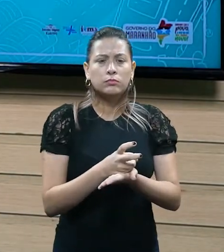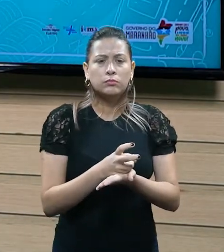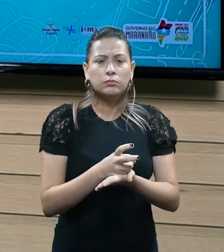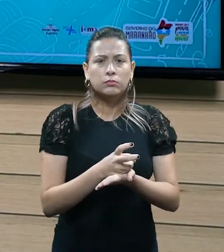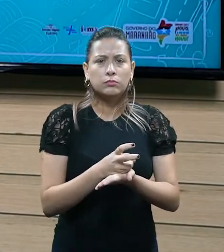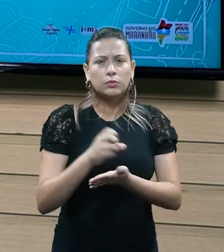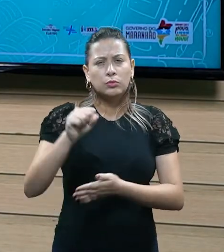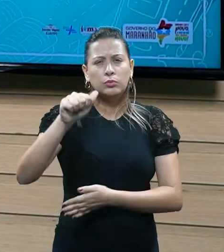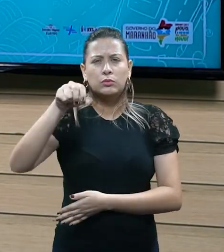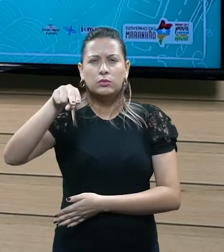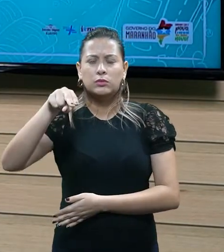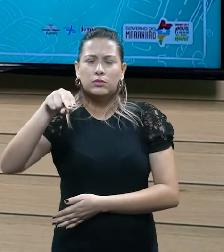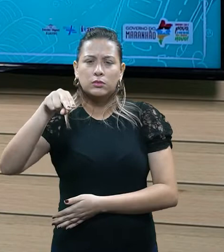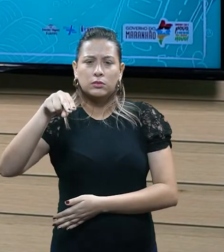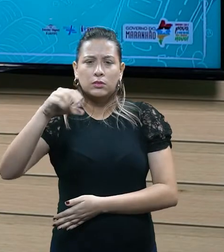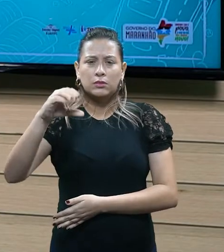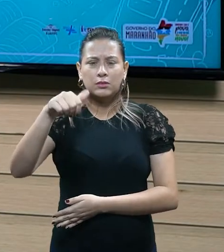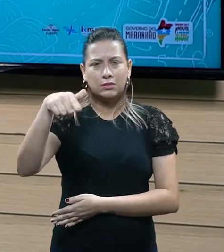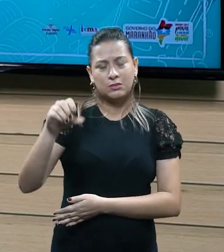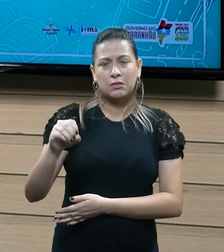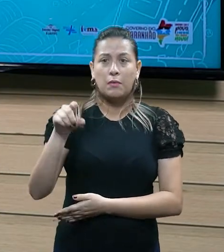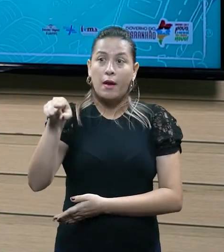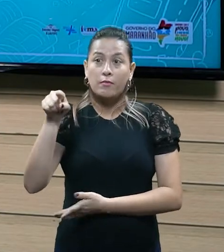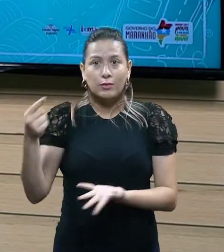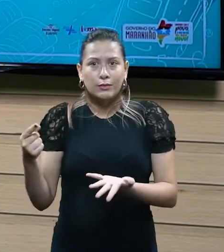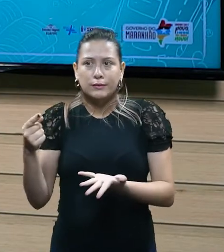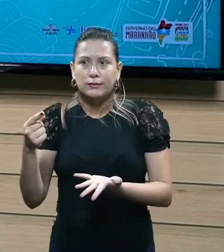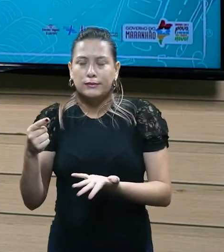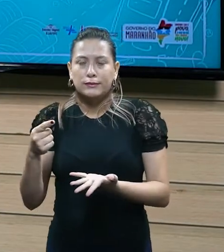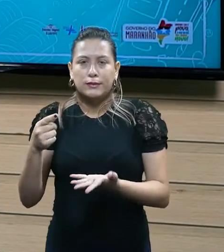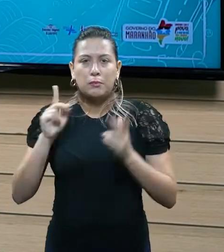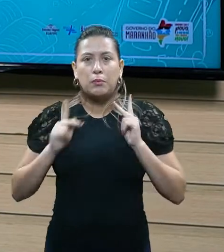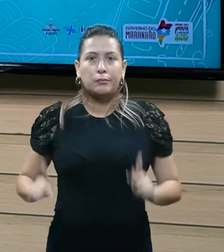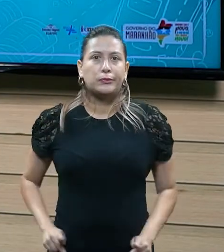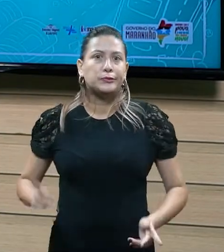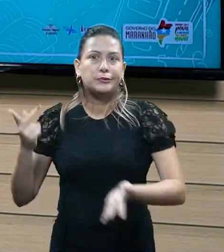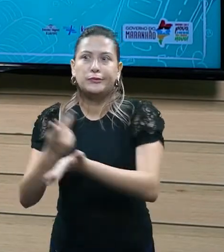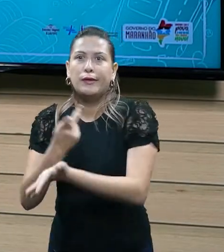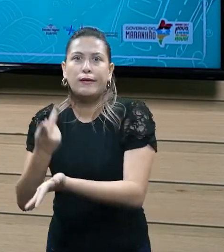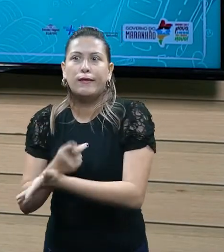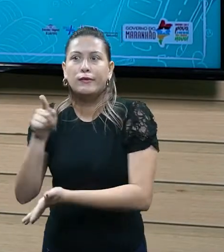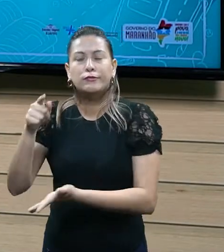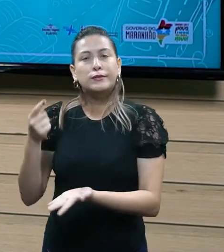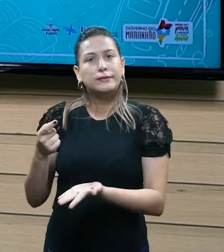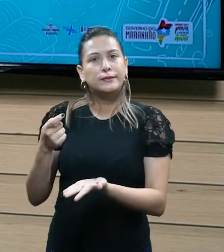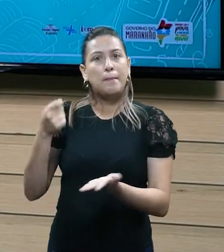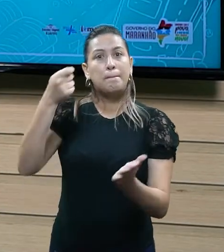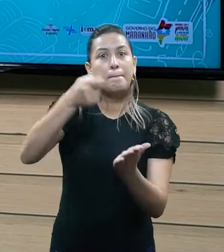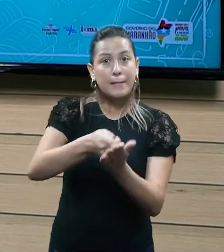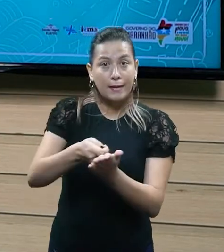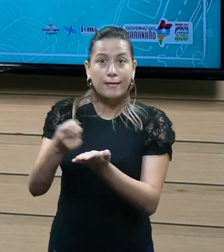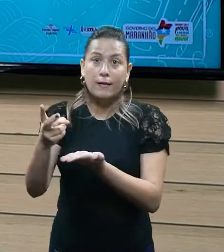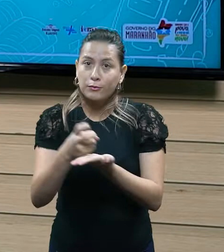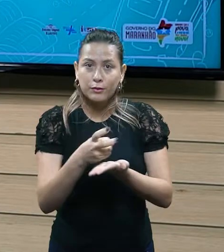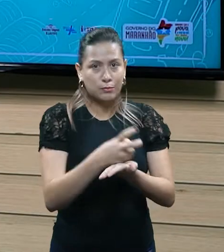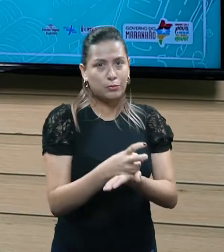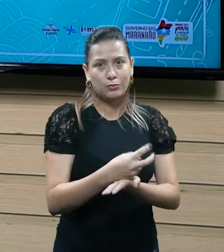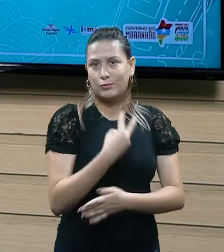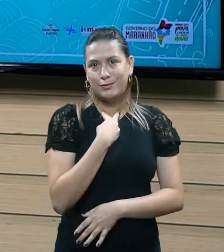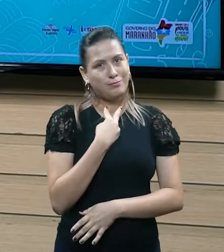instituído como uma sanção, né, eu não posso pegar uma pessoa, ah, você cometeu um ato ilícito, justamente, você vai pagar um tributo. Não posso,